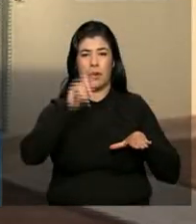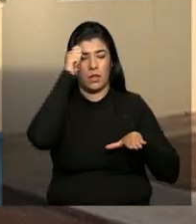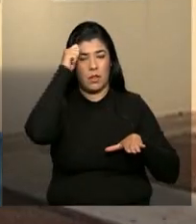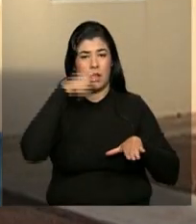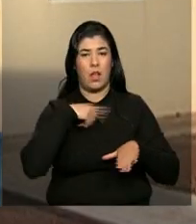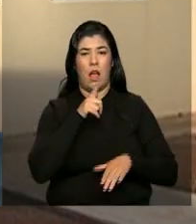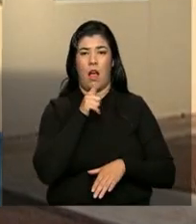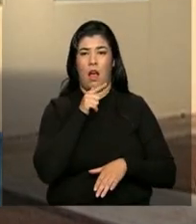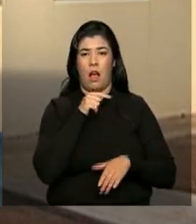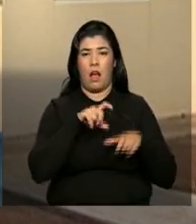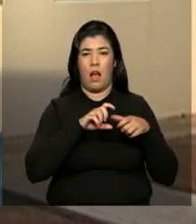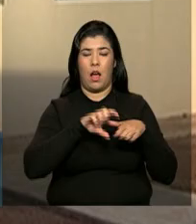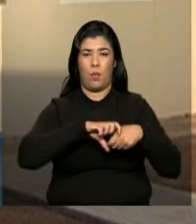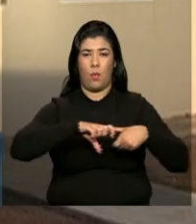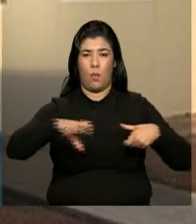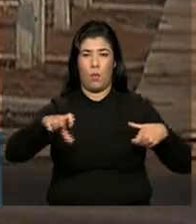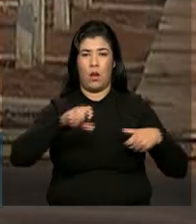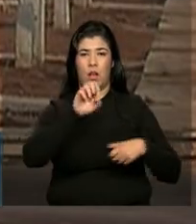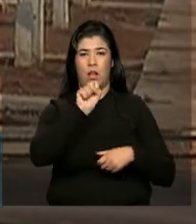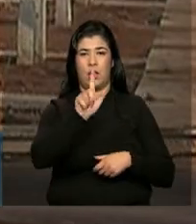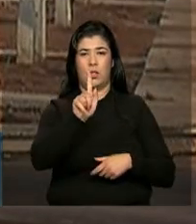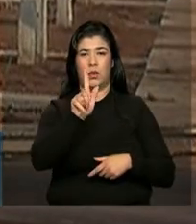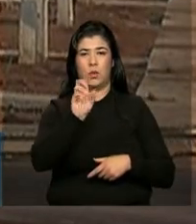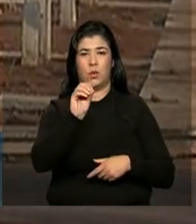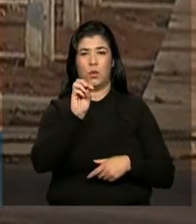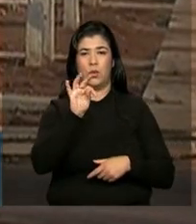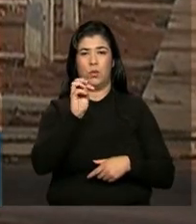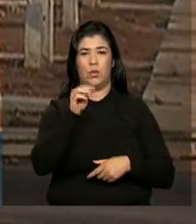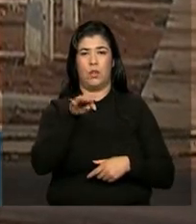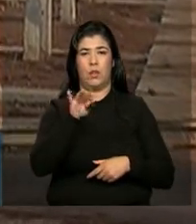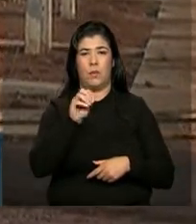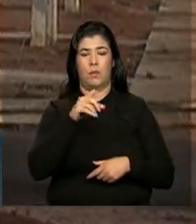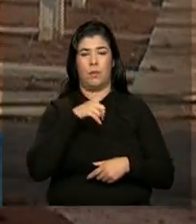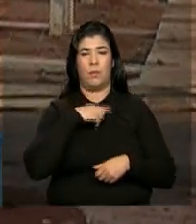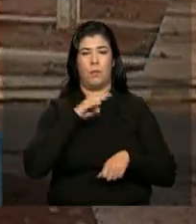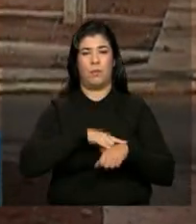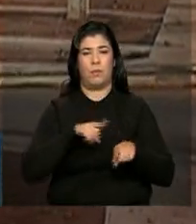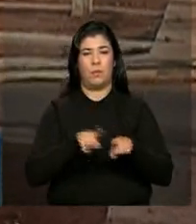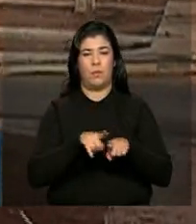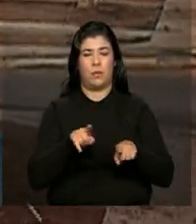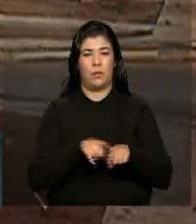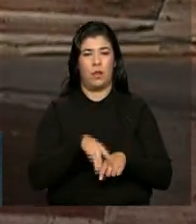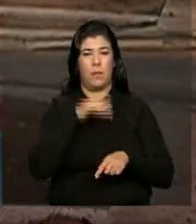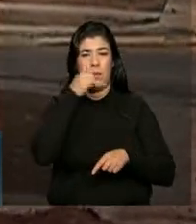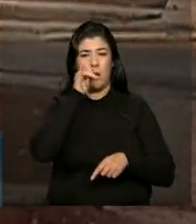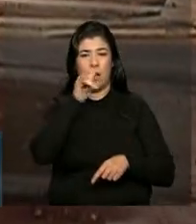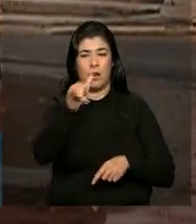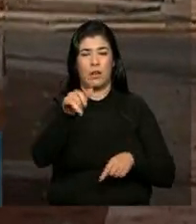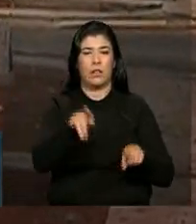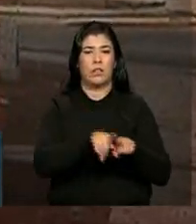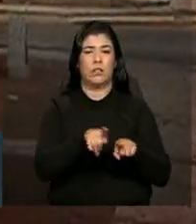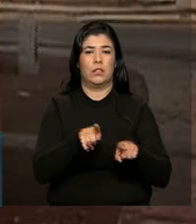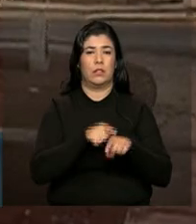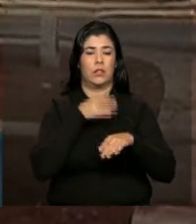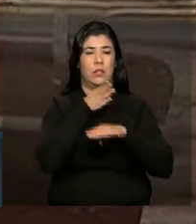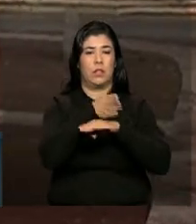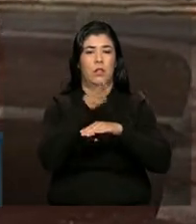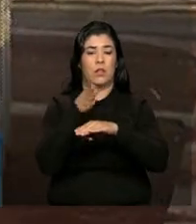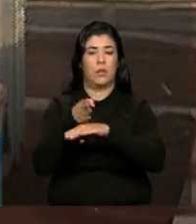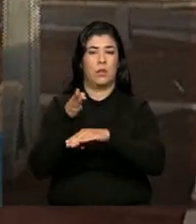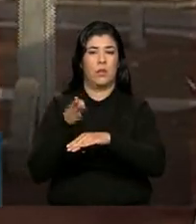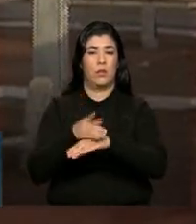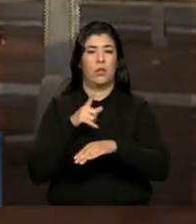esgotamento sanitário, drenagem, energia elétrica e também disponibilidade de acesso